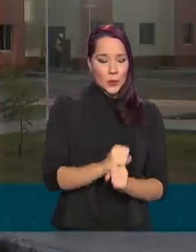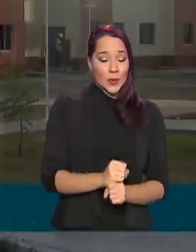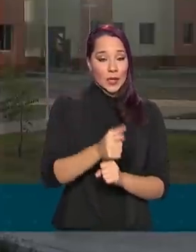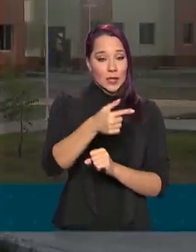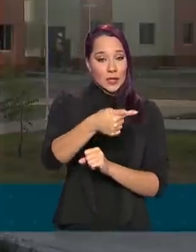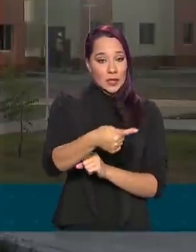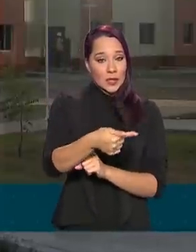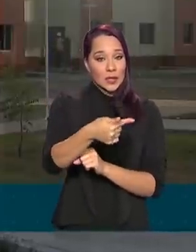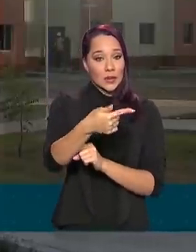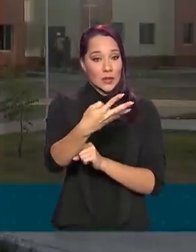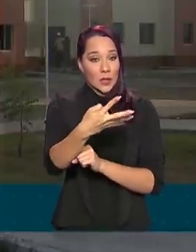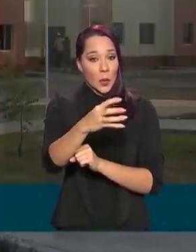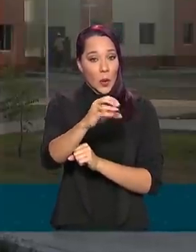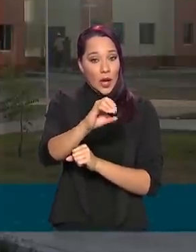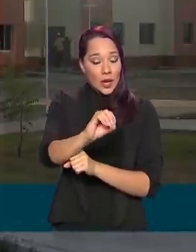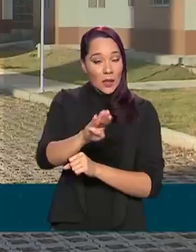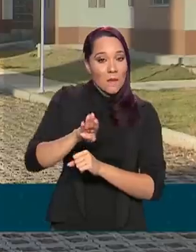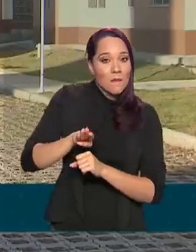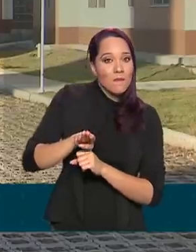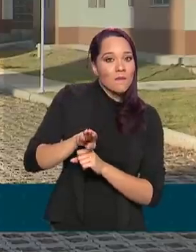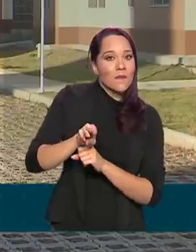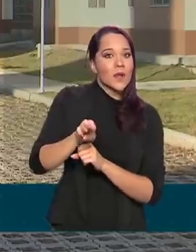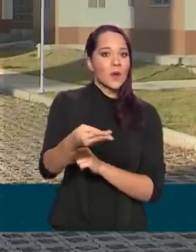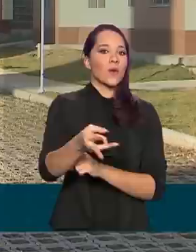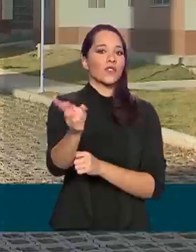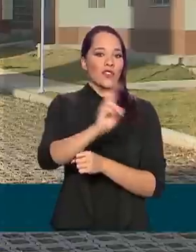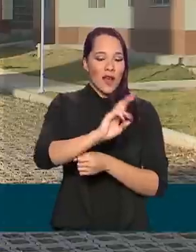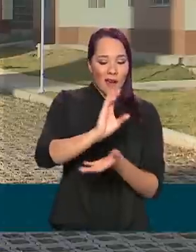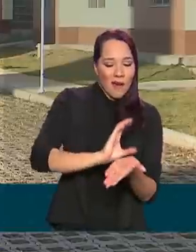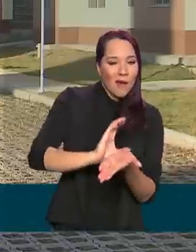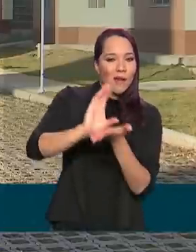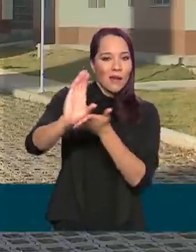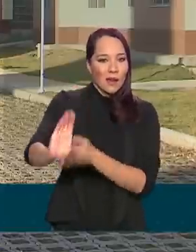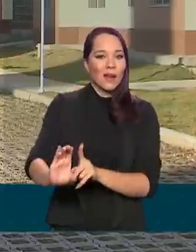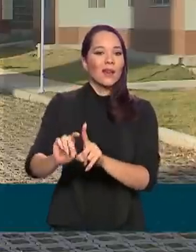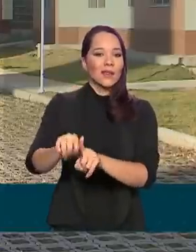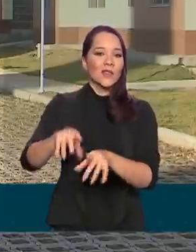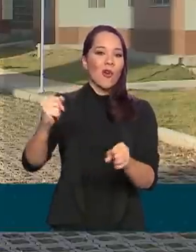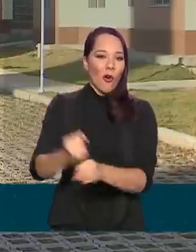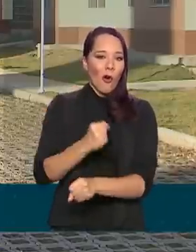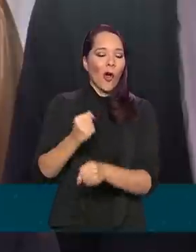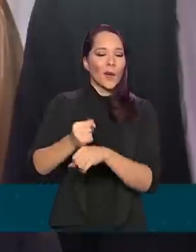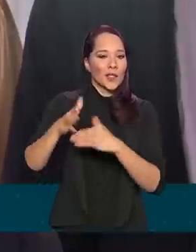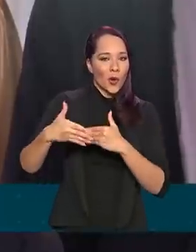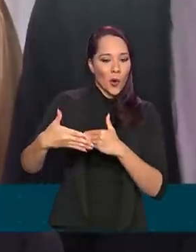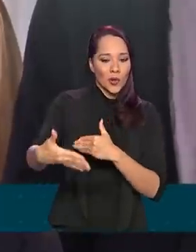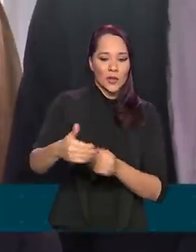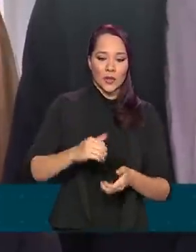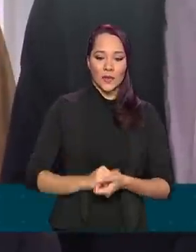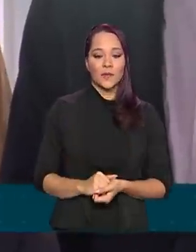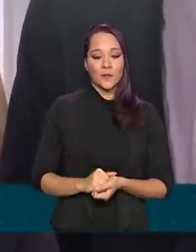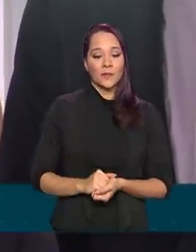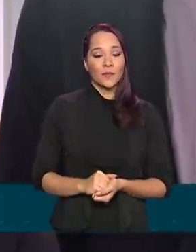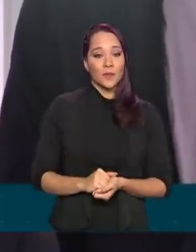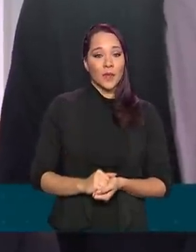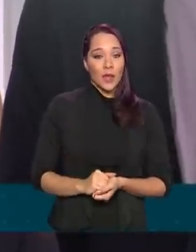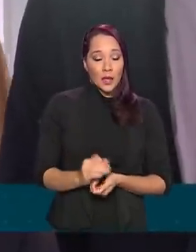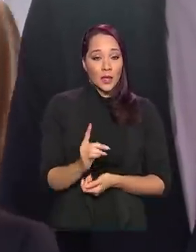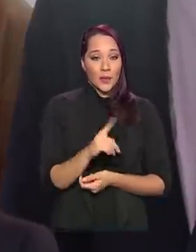740 milhões de reais vão garantir a entrega de obras que já estão em andamento. A questão habitacional